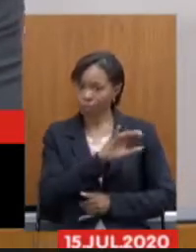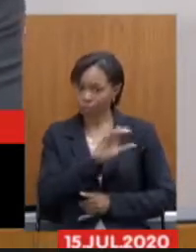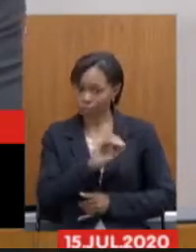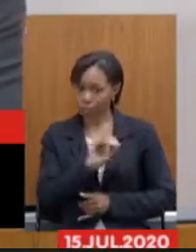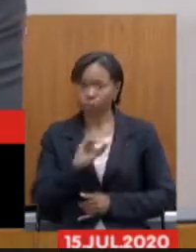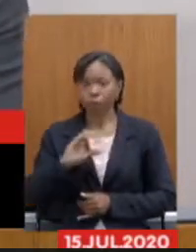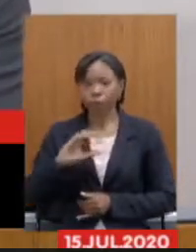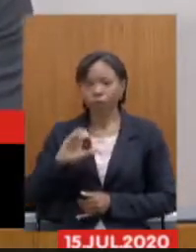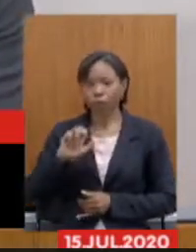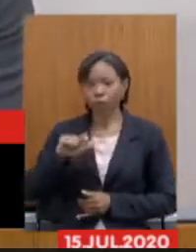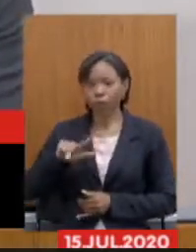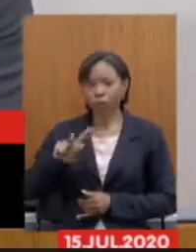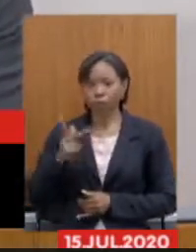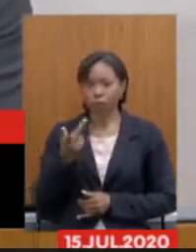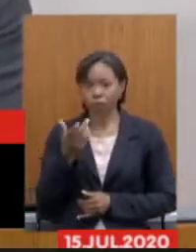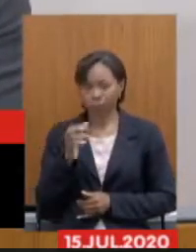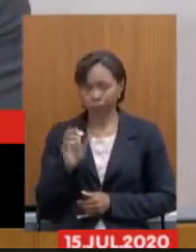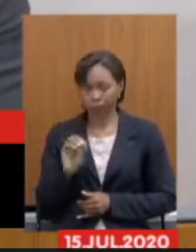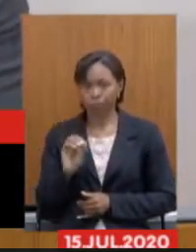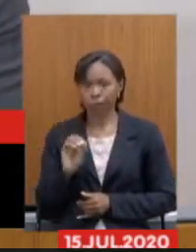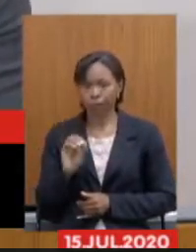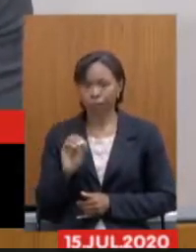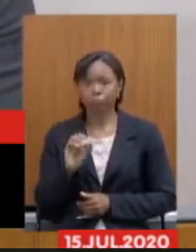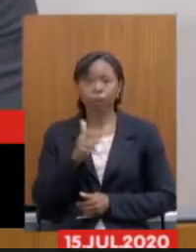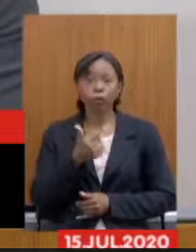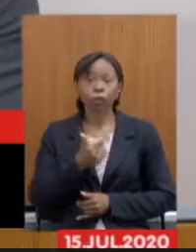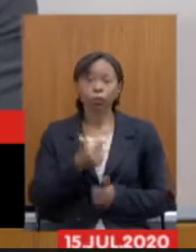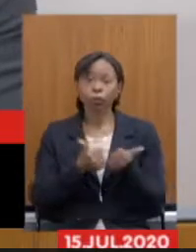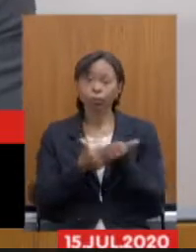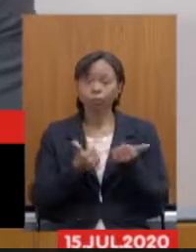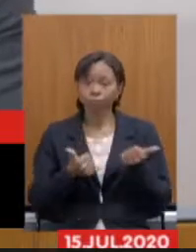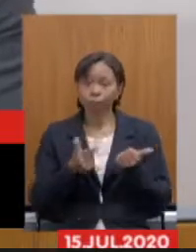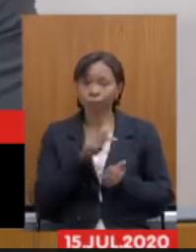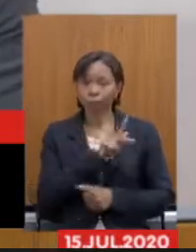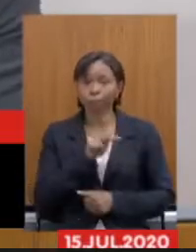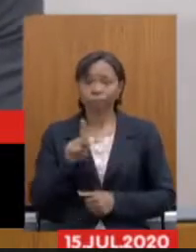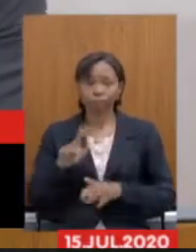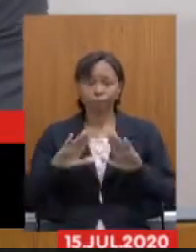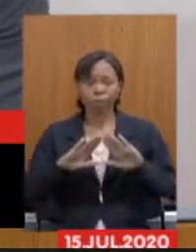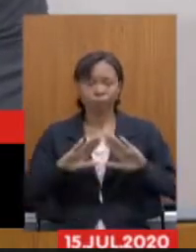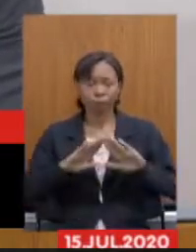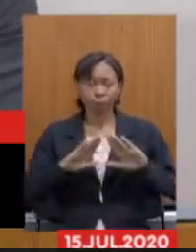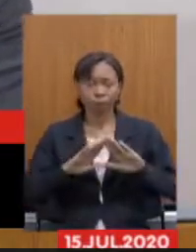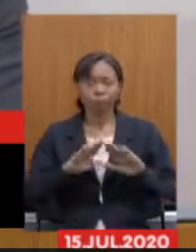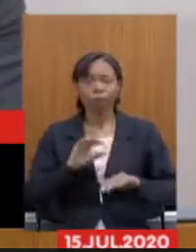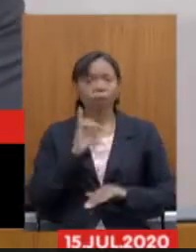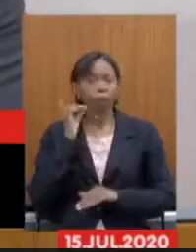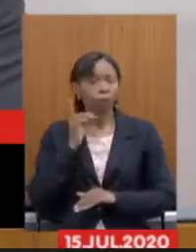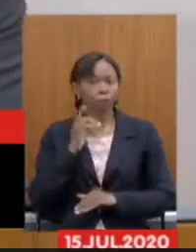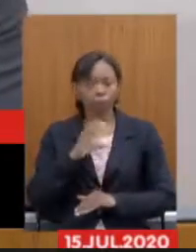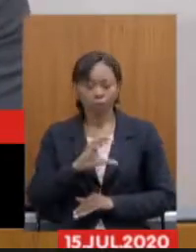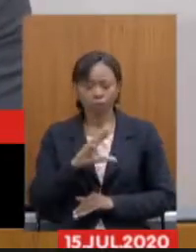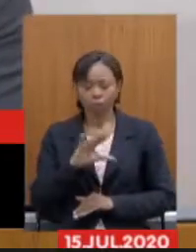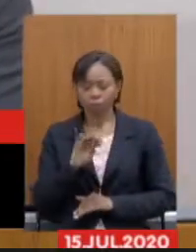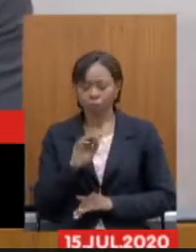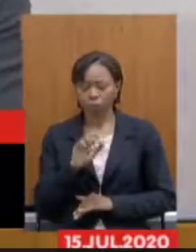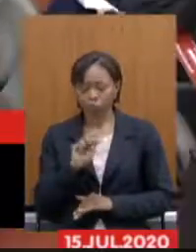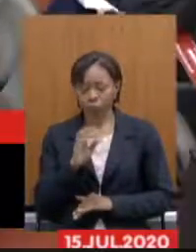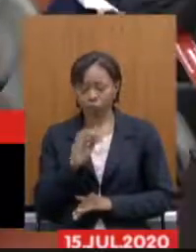Celinho Sintrocel, segundo vice-presidente desta casa legislativa, deputado Cristiano Silveira,